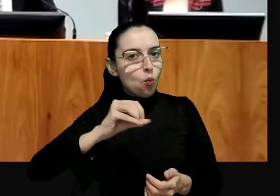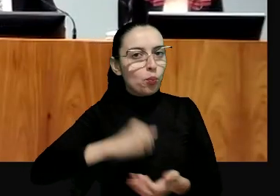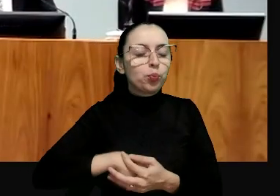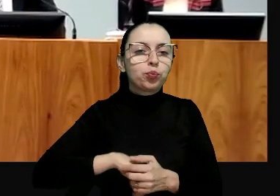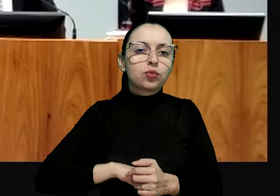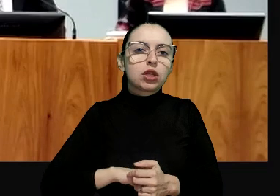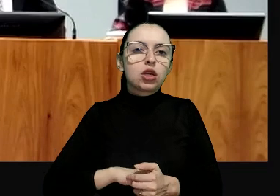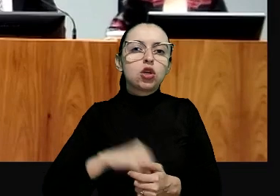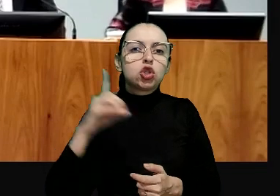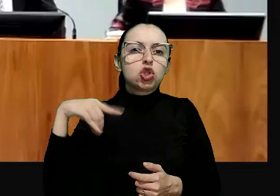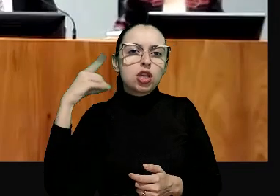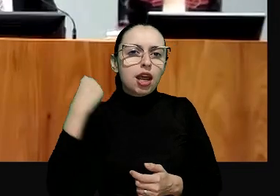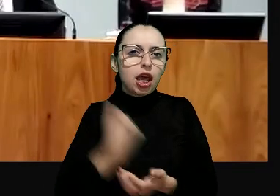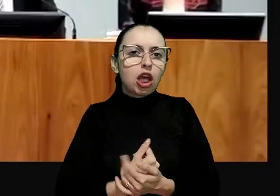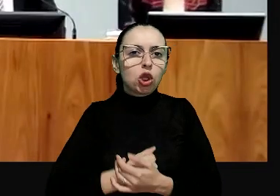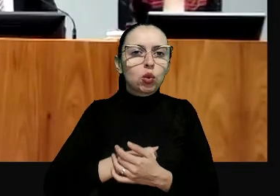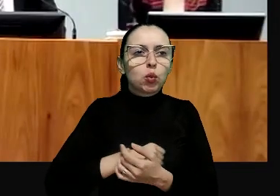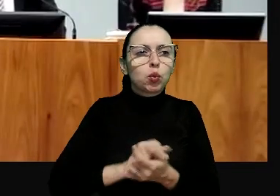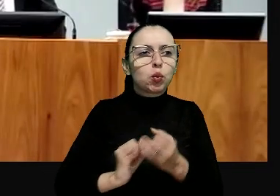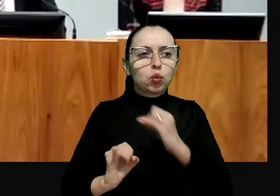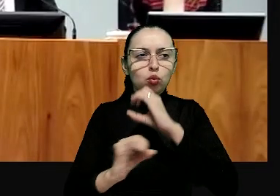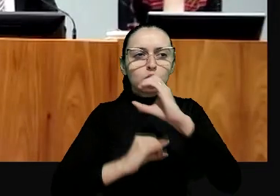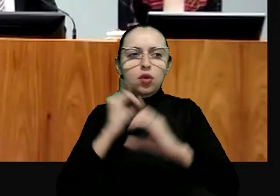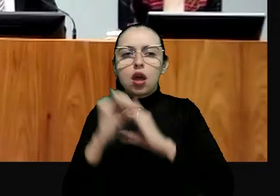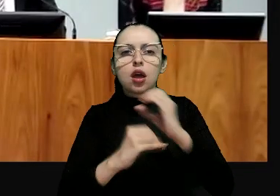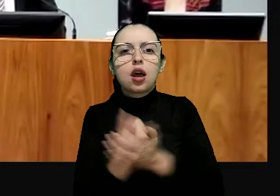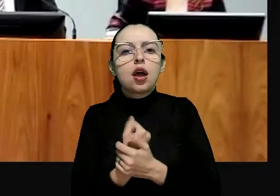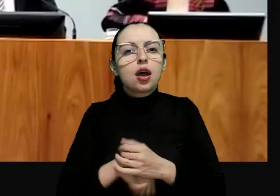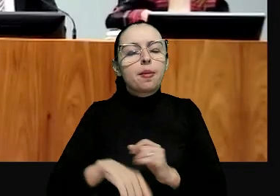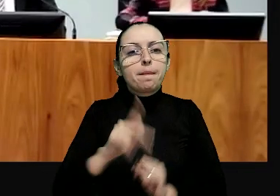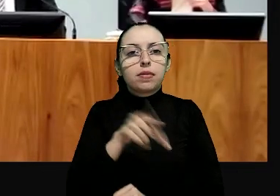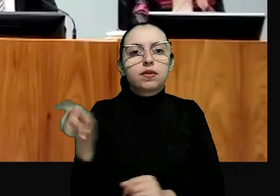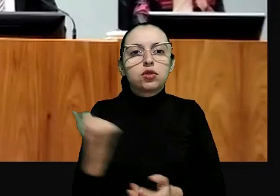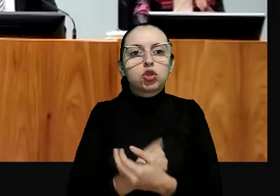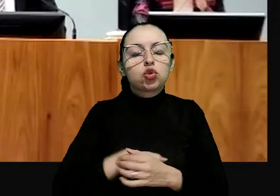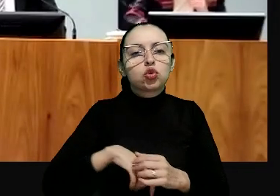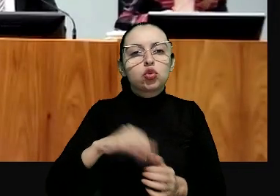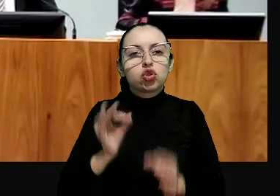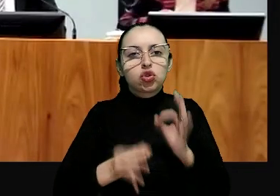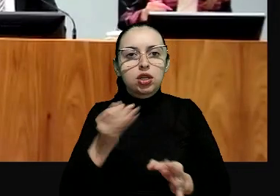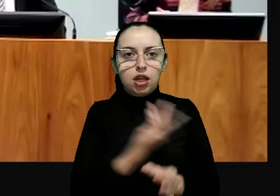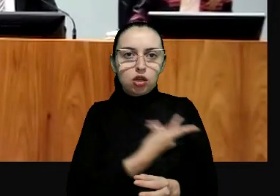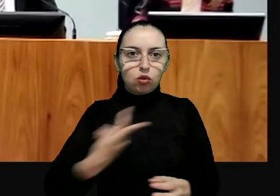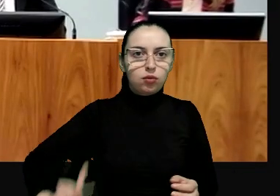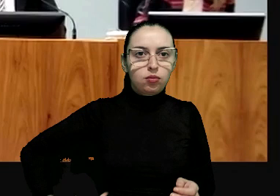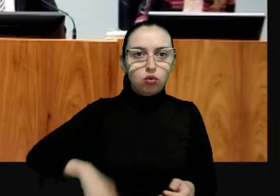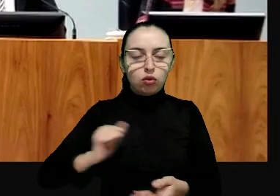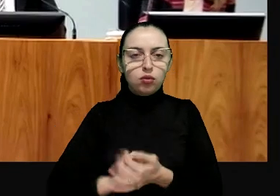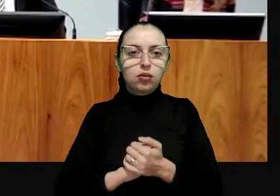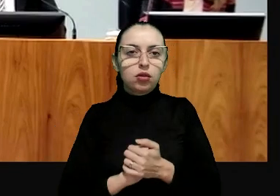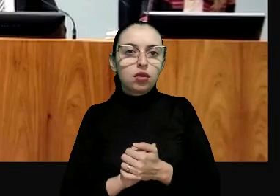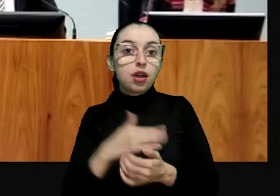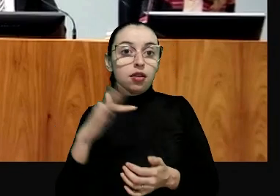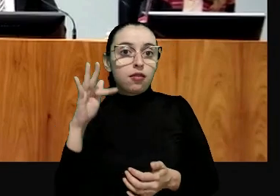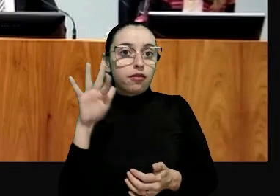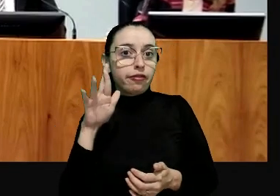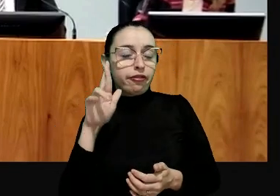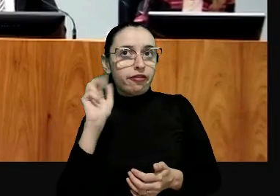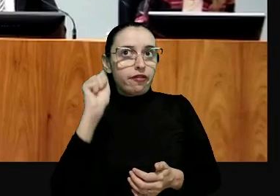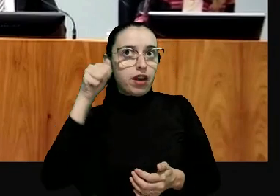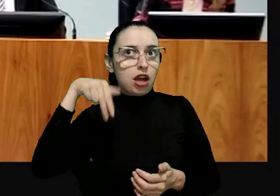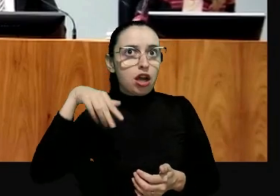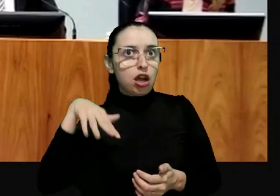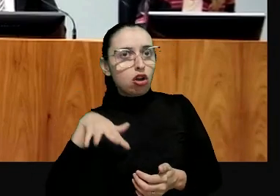Comparado e Direito Internacional em Heidelberg professor de Direito Público na Universidade Johann von Gangue de Frankfurt